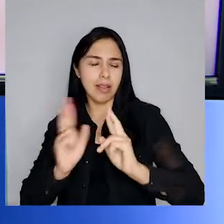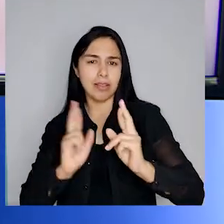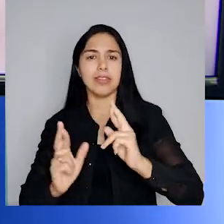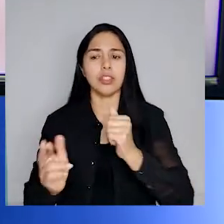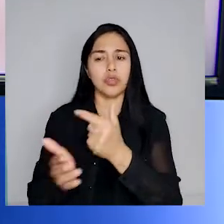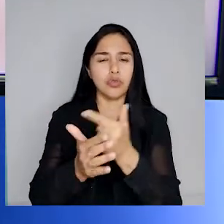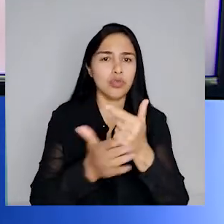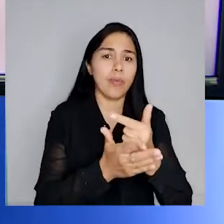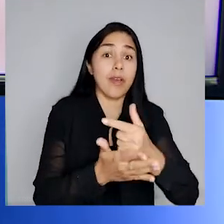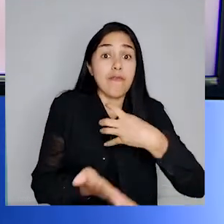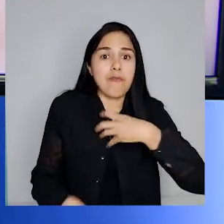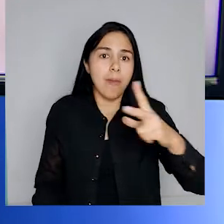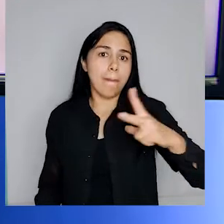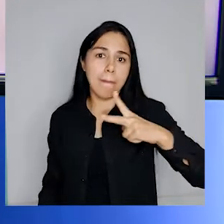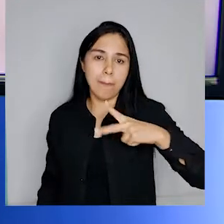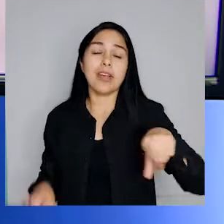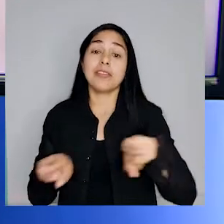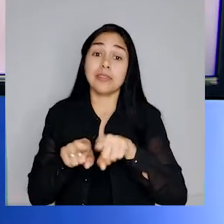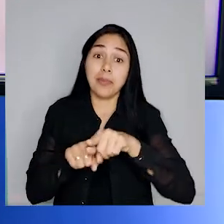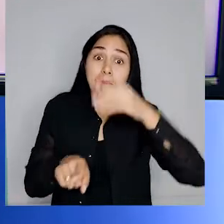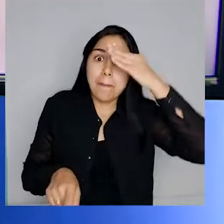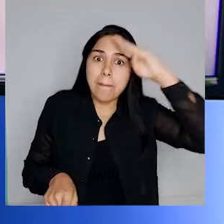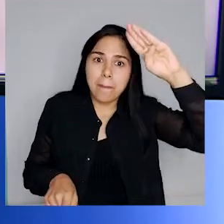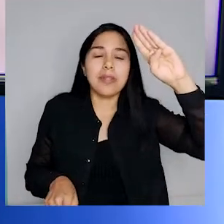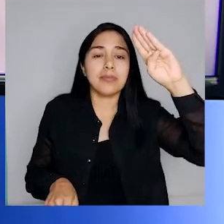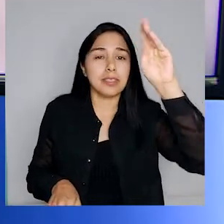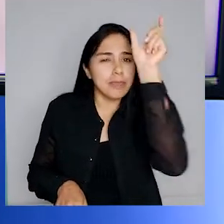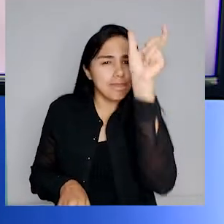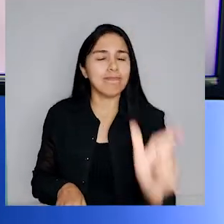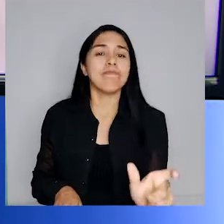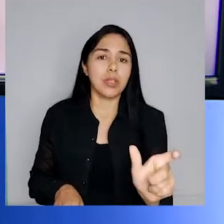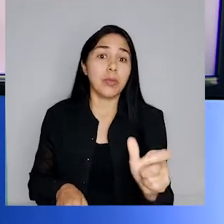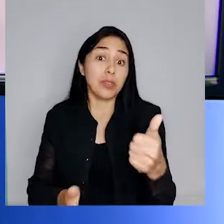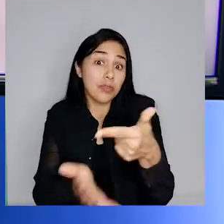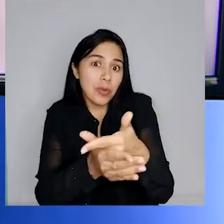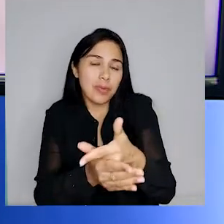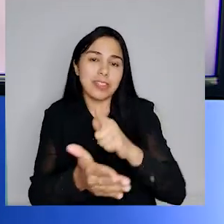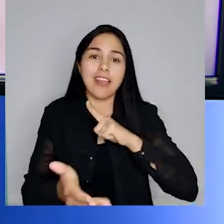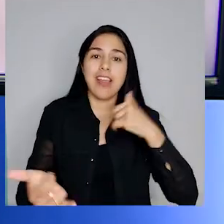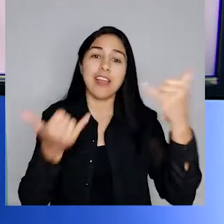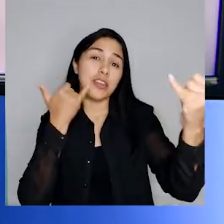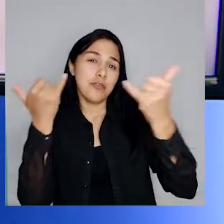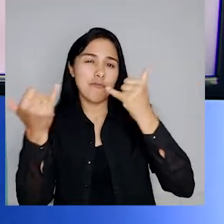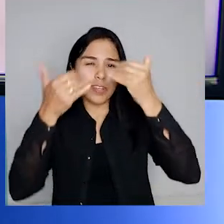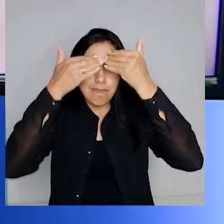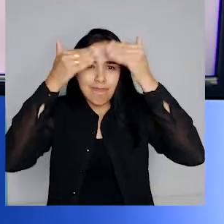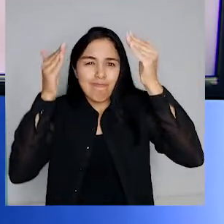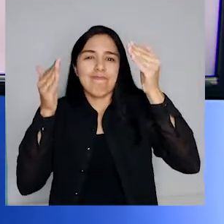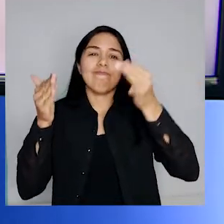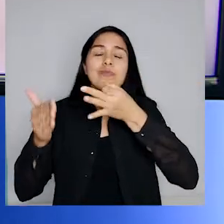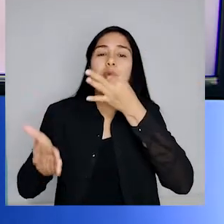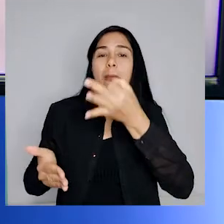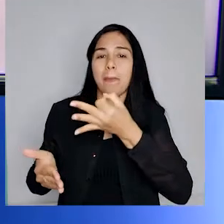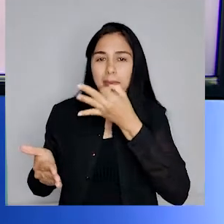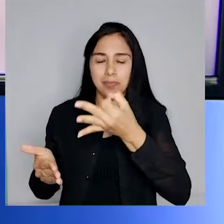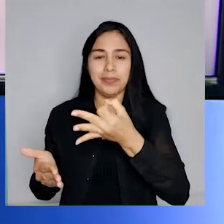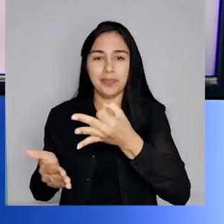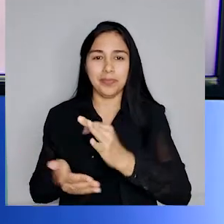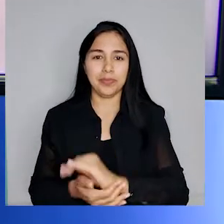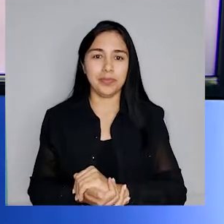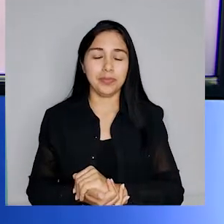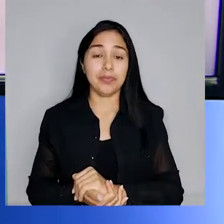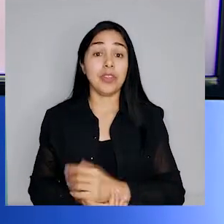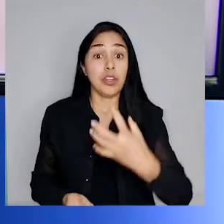individualizado, mas principalmente para o consumidor se informar e ampliar a formação de seu espírito crítico,